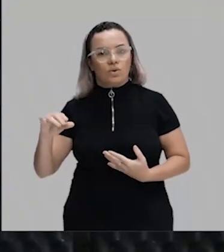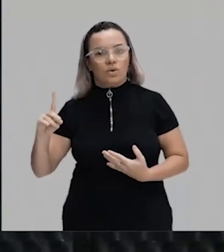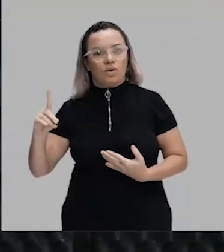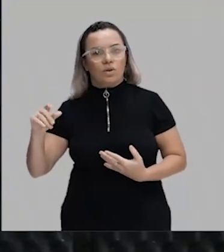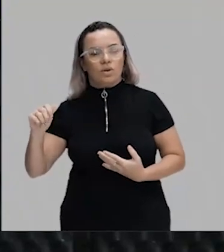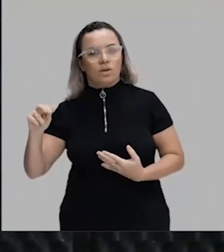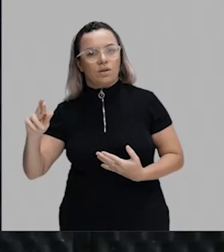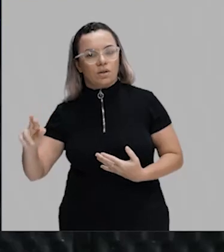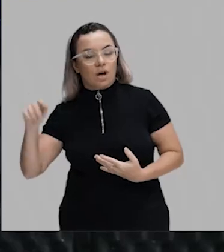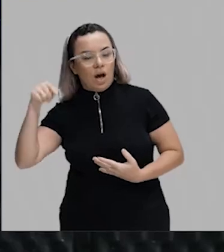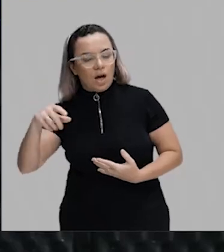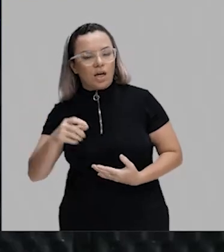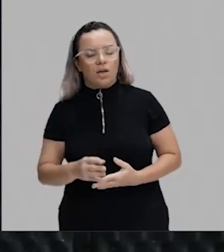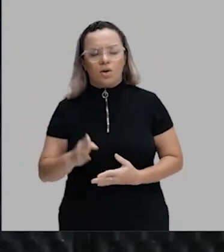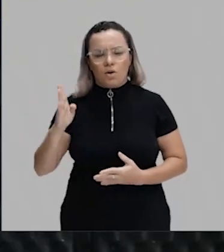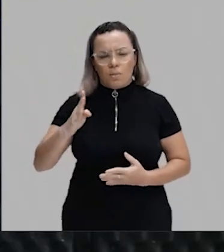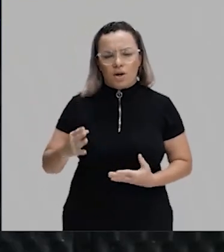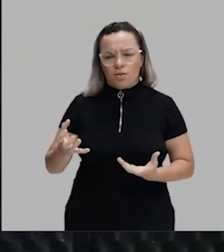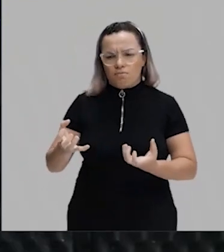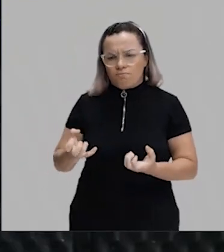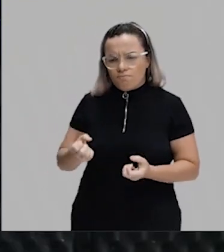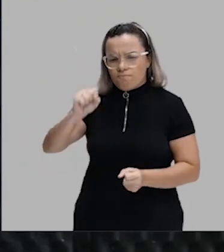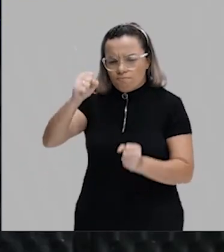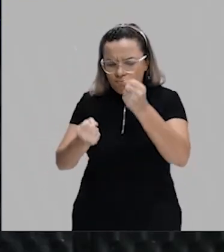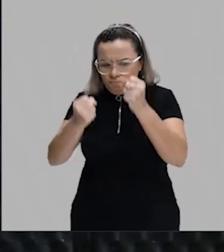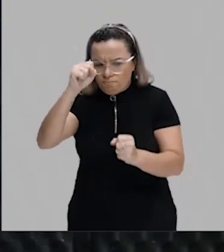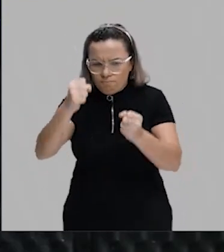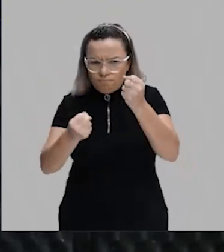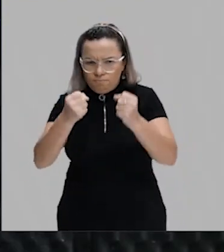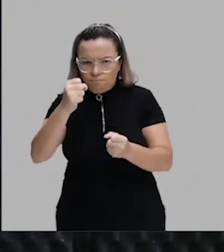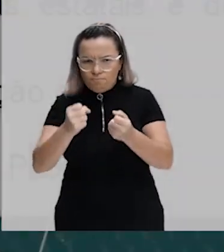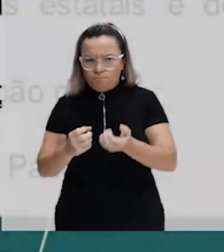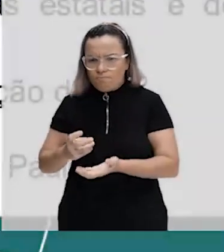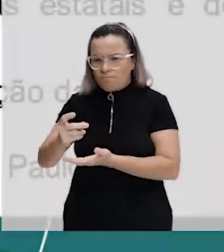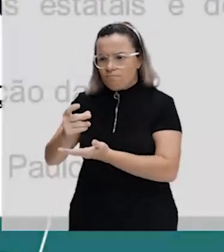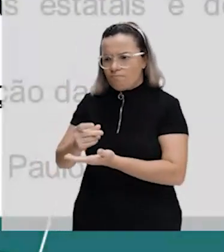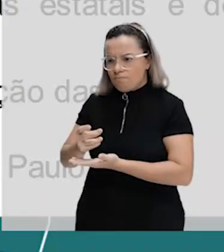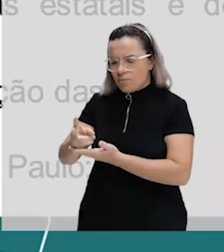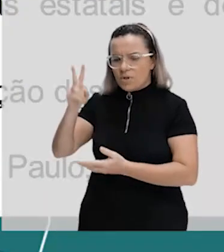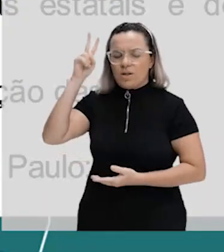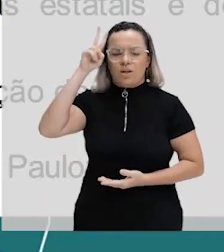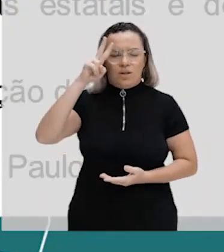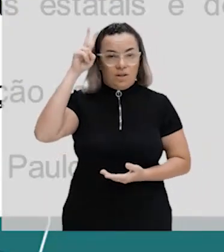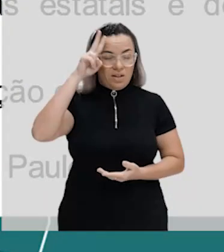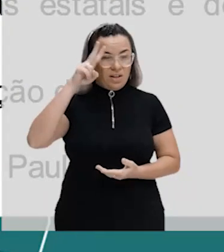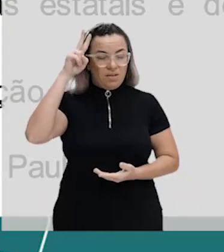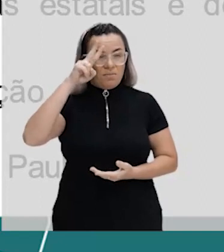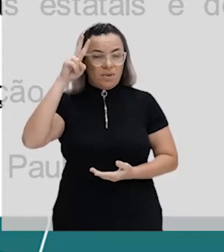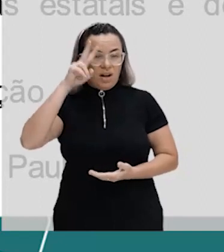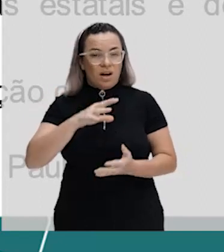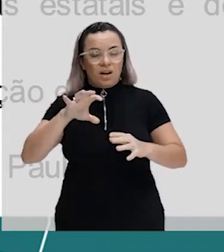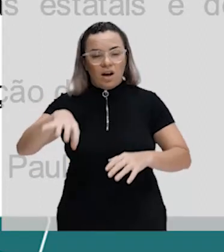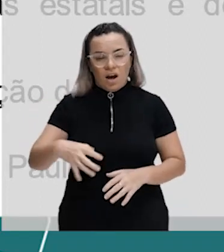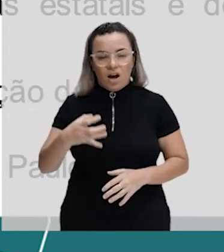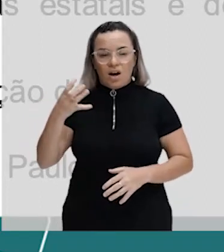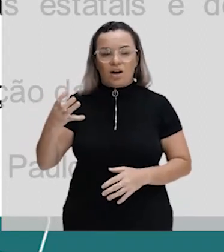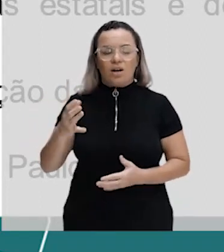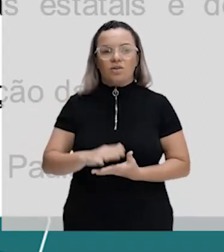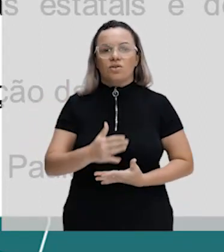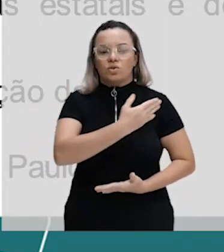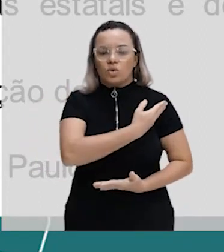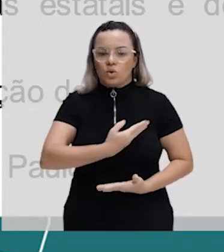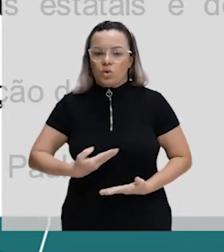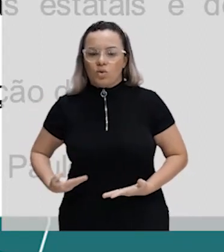assume o seu processo de industrialização, nós não podemos deixar de lembrar que isso vai acontecer na era Vargas. Muita atenção